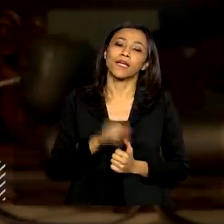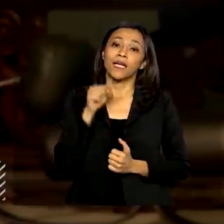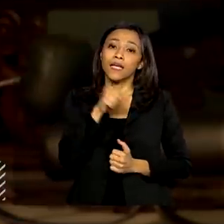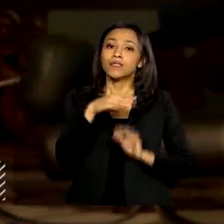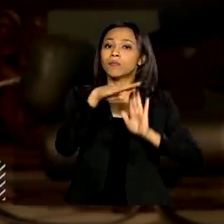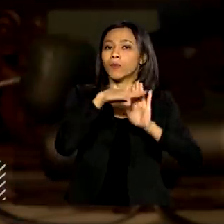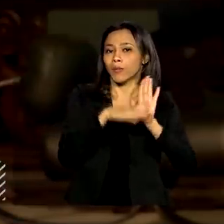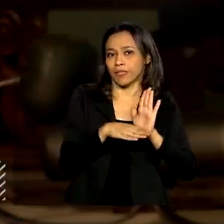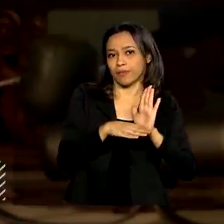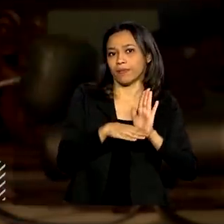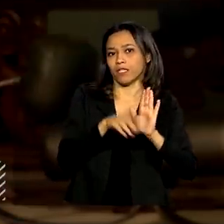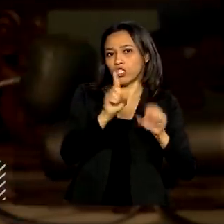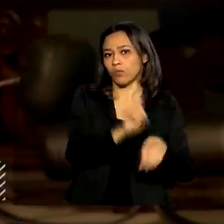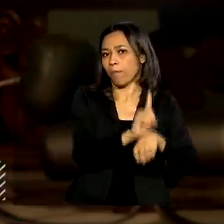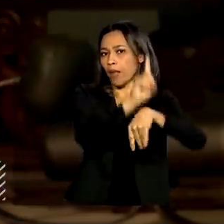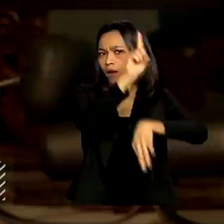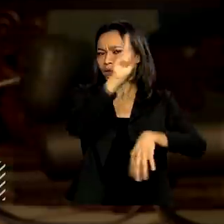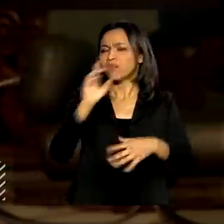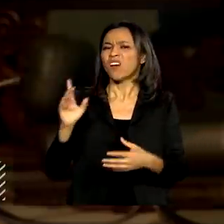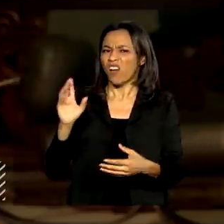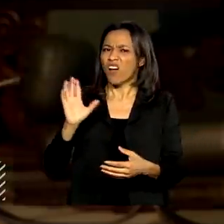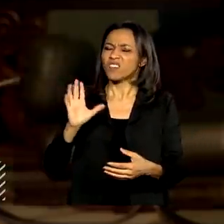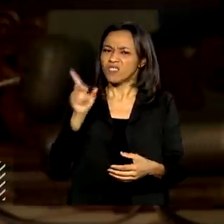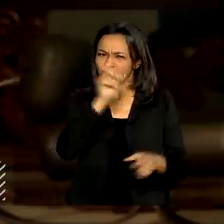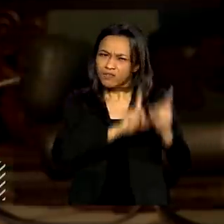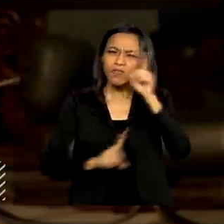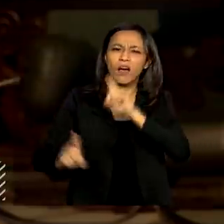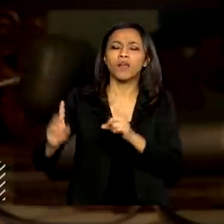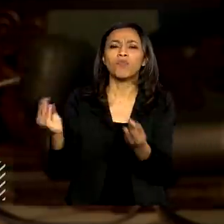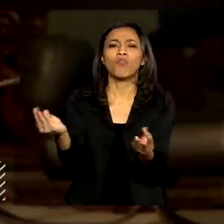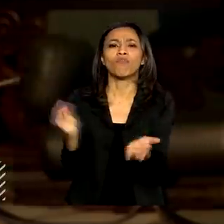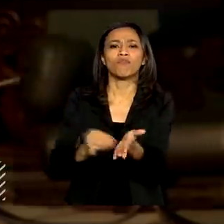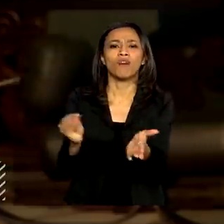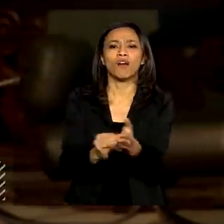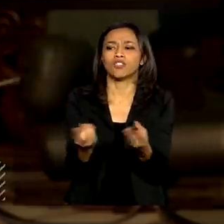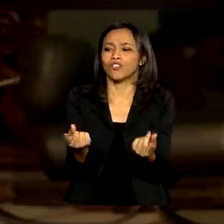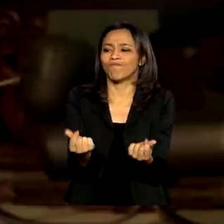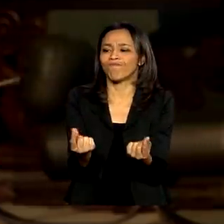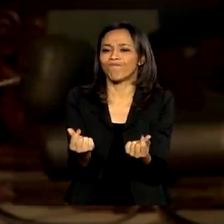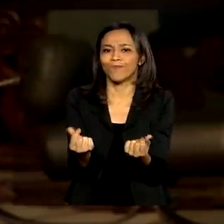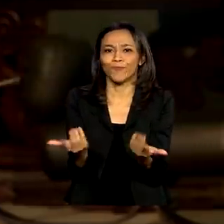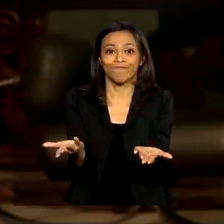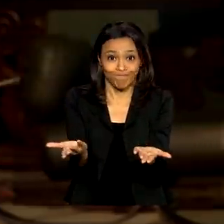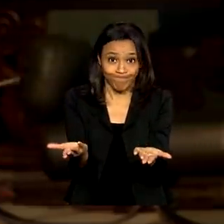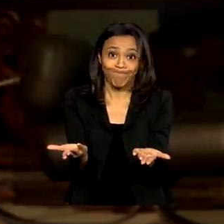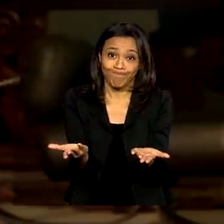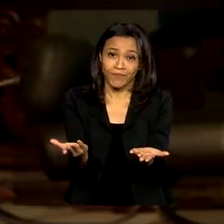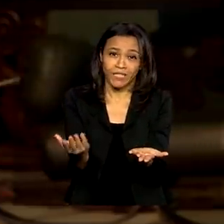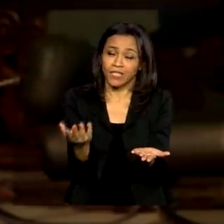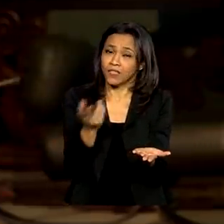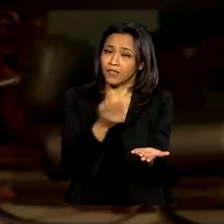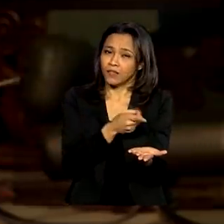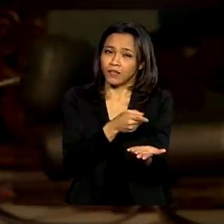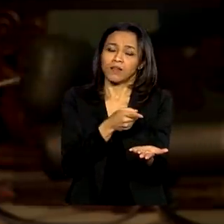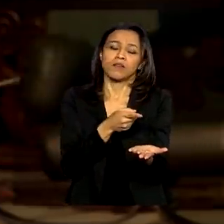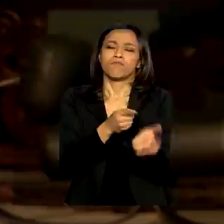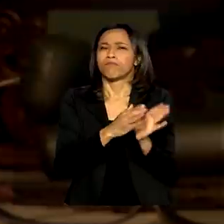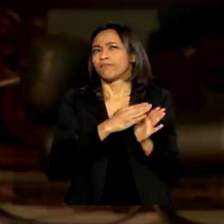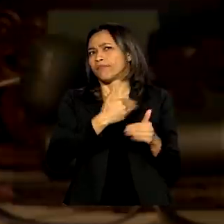Espacial Brasileiro tem sofrido com falta de investimentos durante basicamente toda a sua atuação.